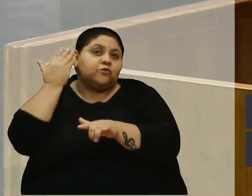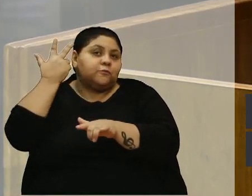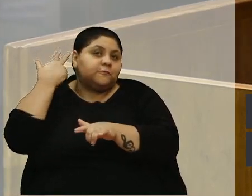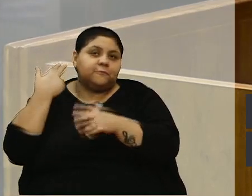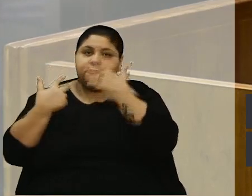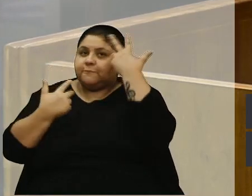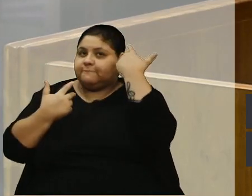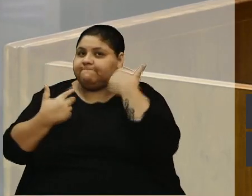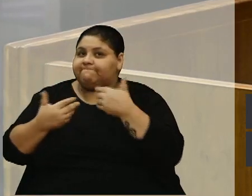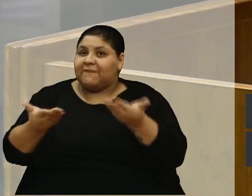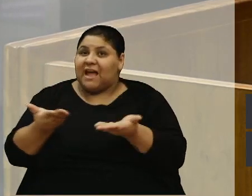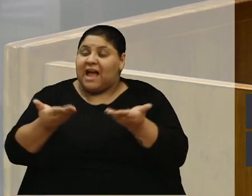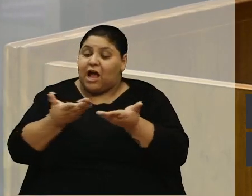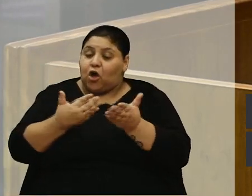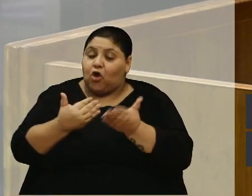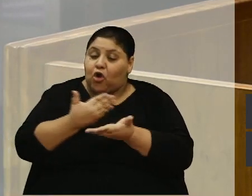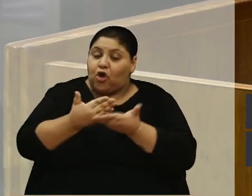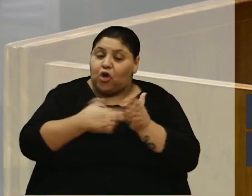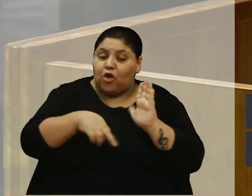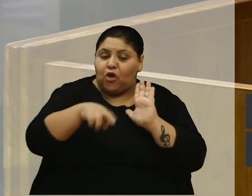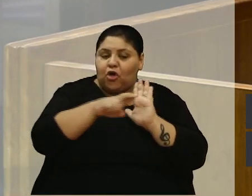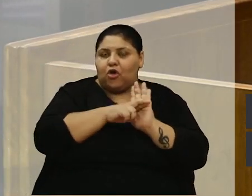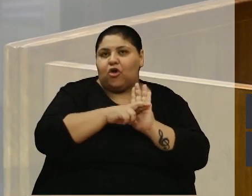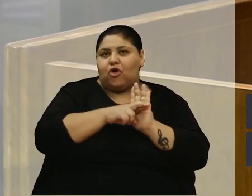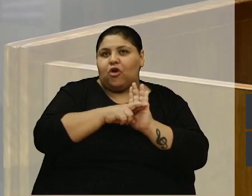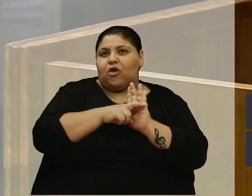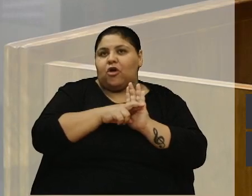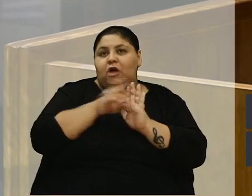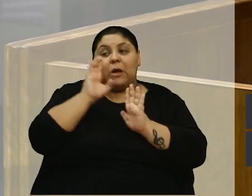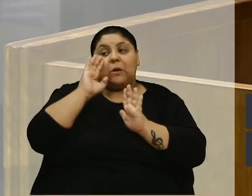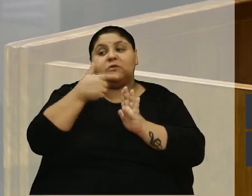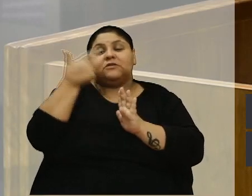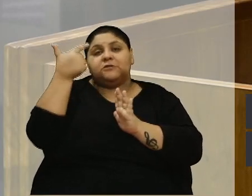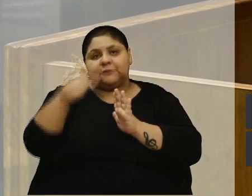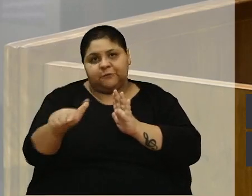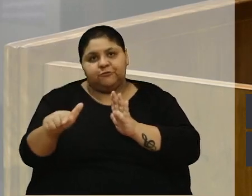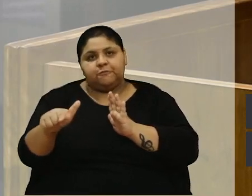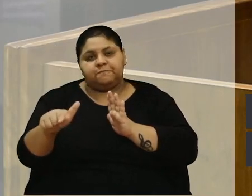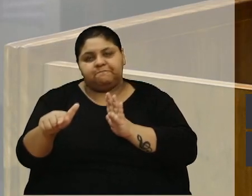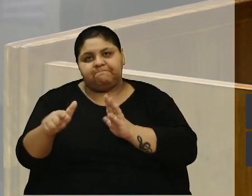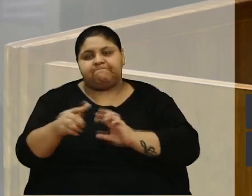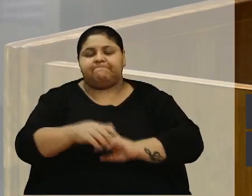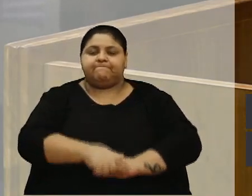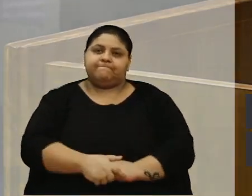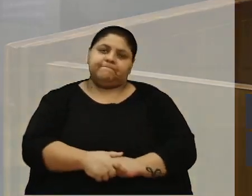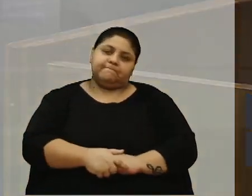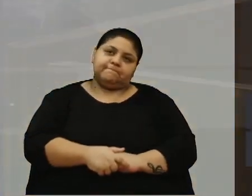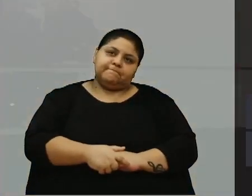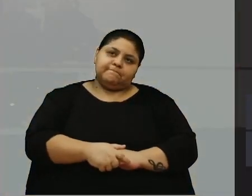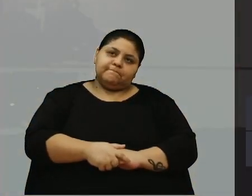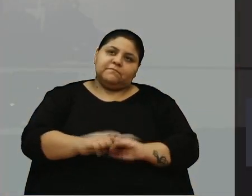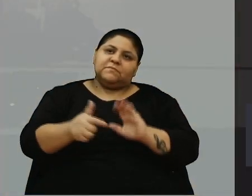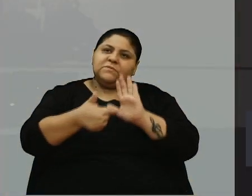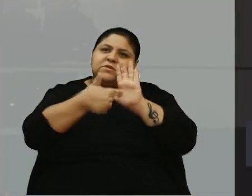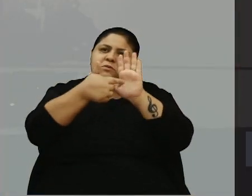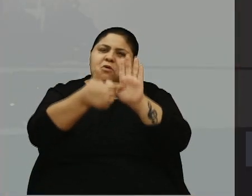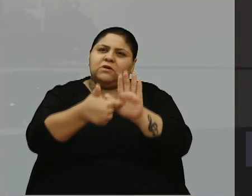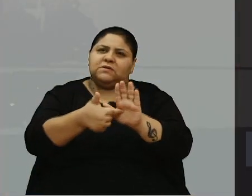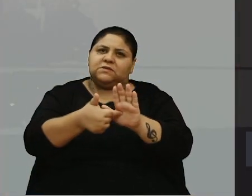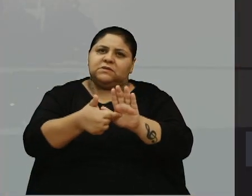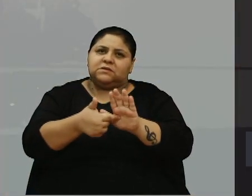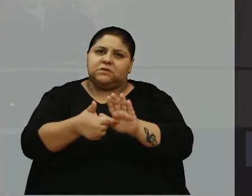recuperar agora, na chuva de domingo, aconteceu isso de novo. Este, ali aparece um cavalete.